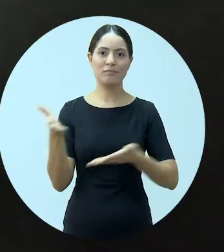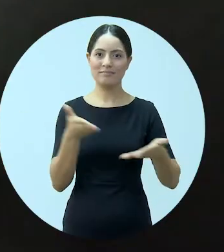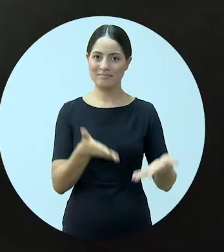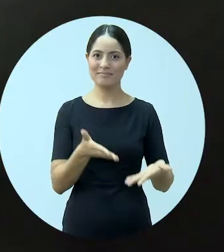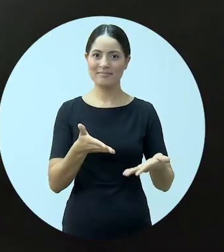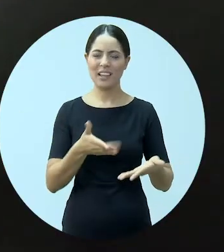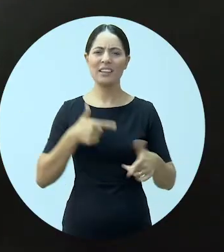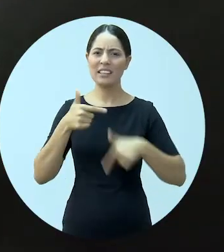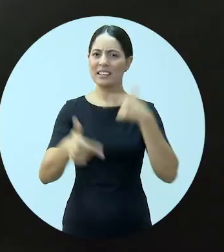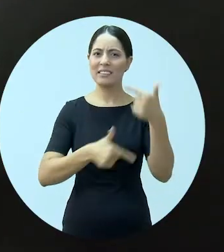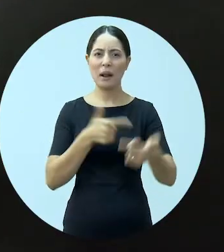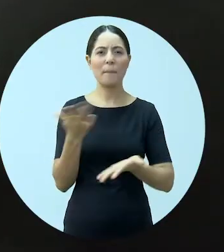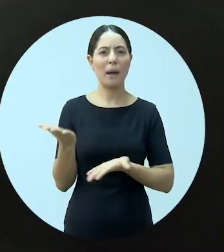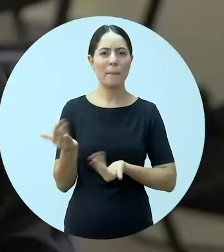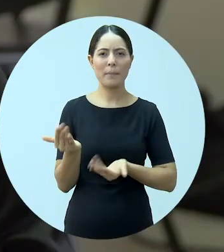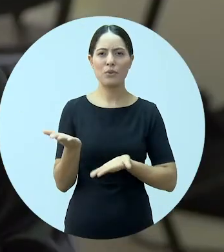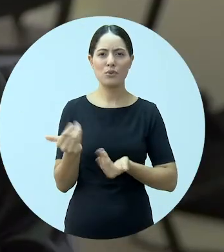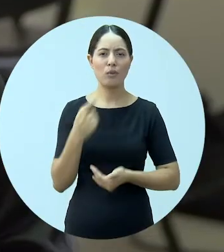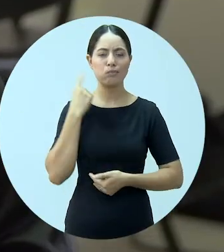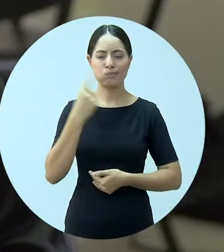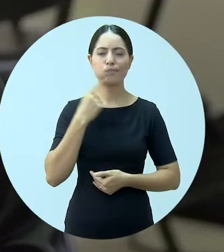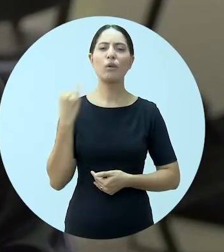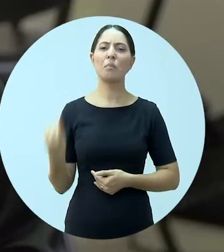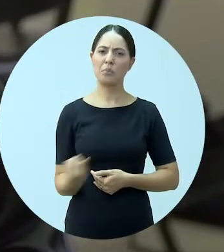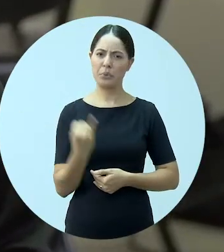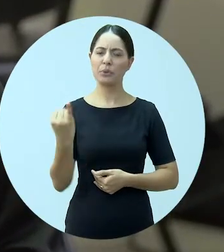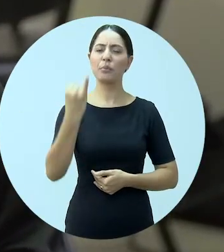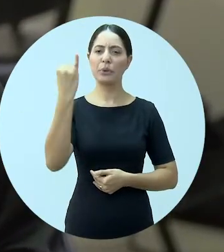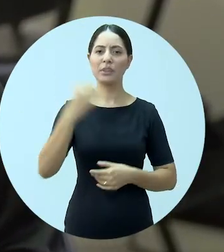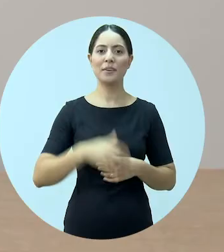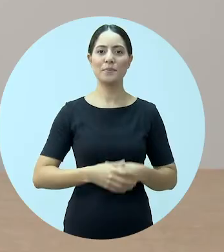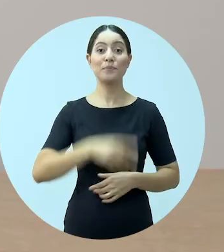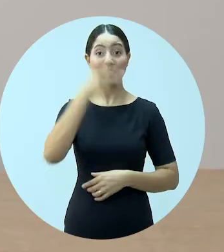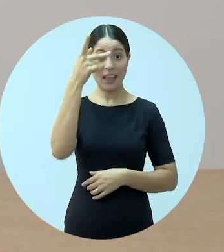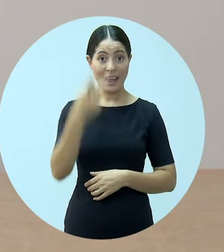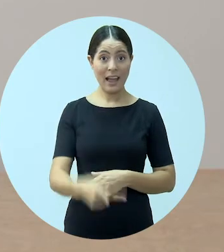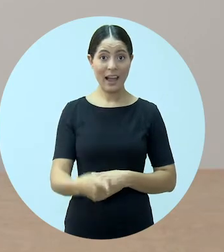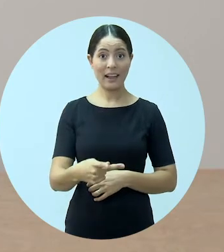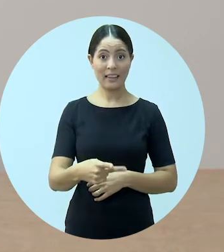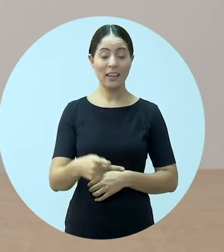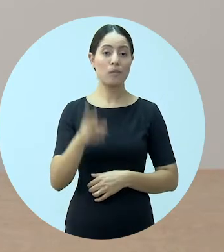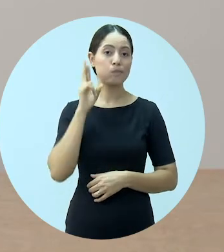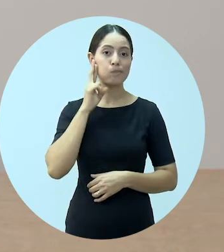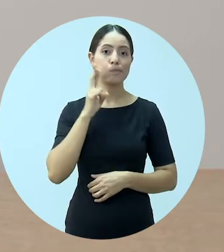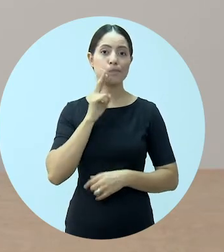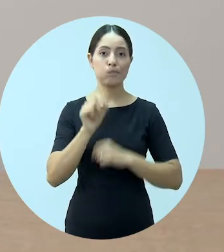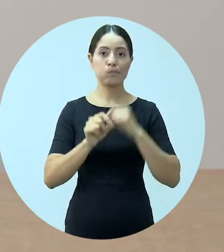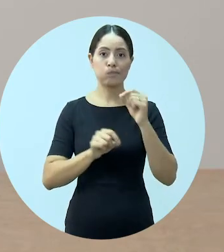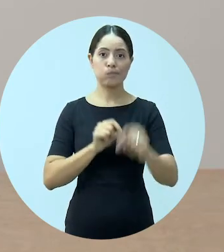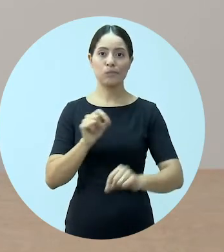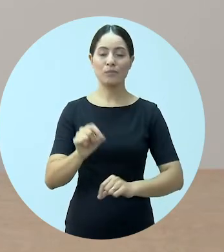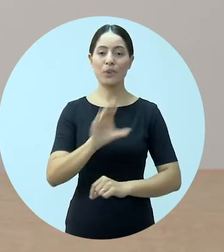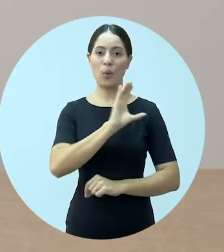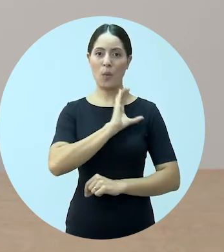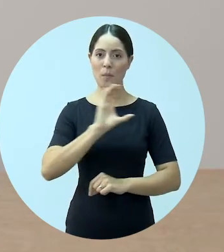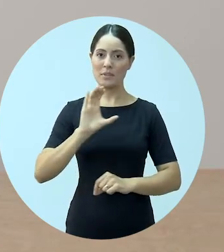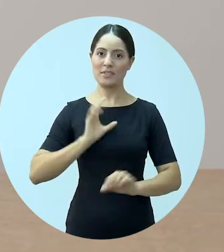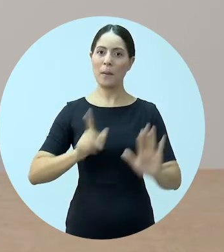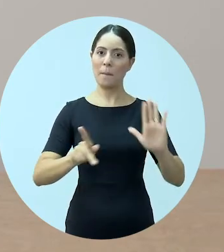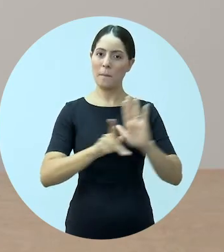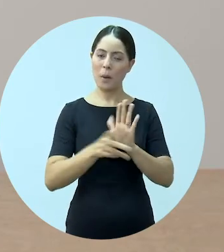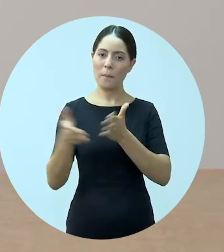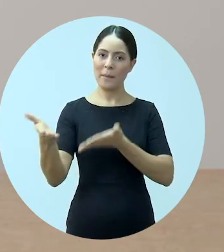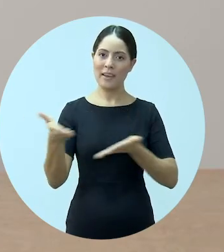trabalho com os jovens é muito importante para todo o sistema OAB. Nós temos uma comissão específica para isso, que a Comissão de